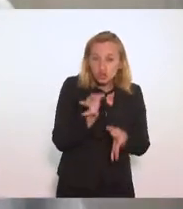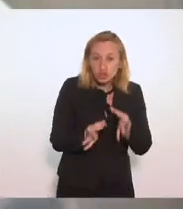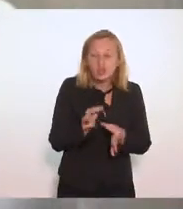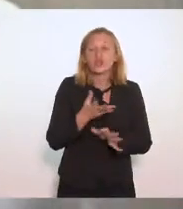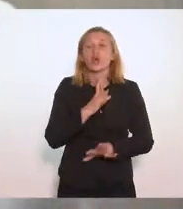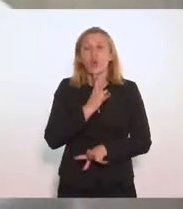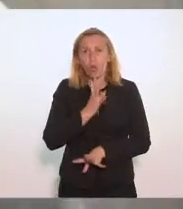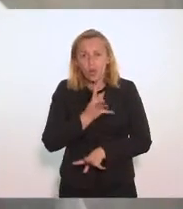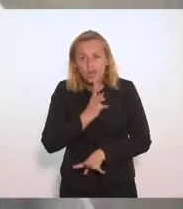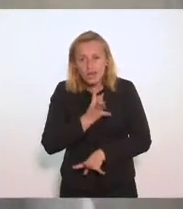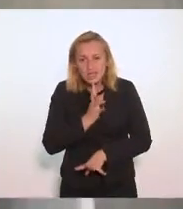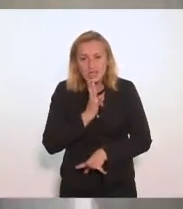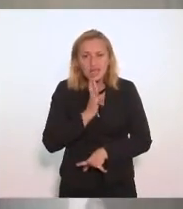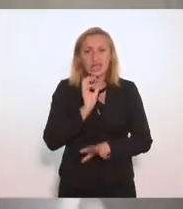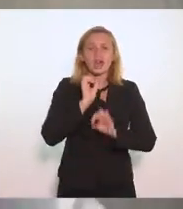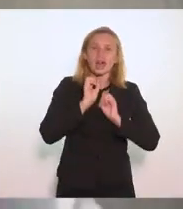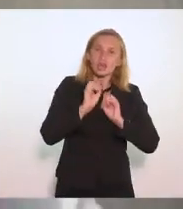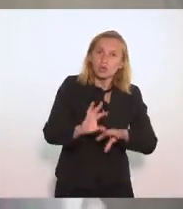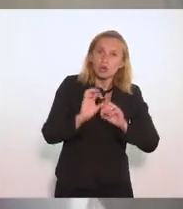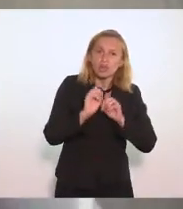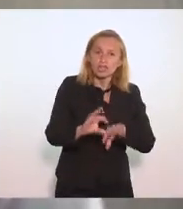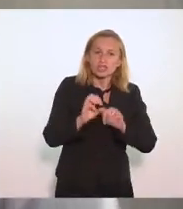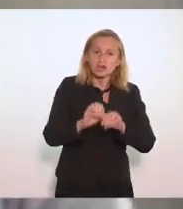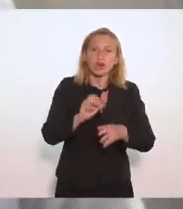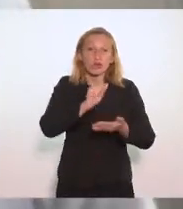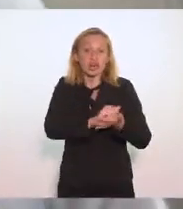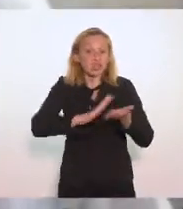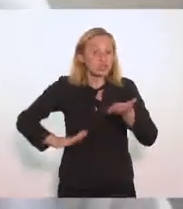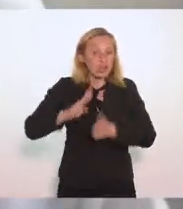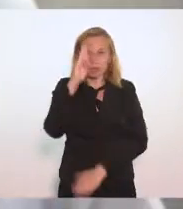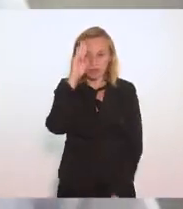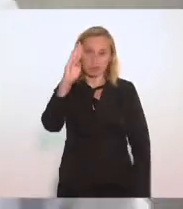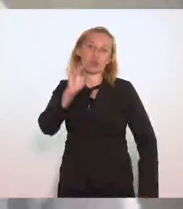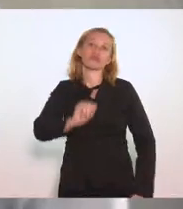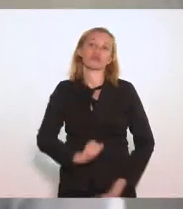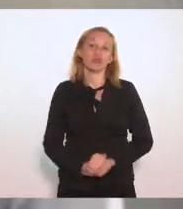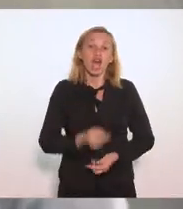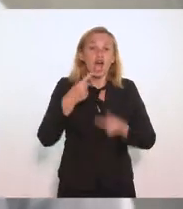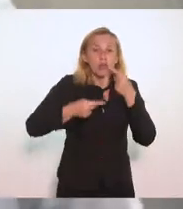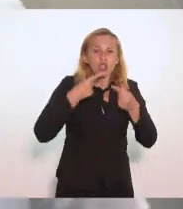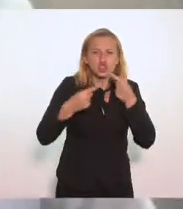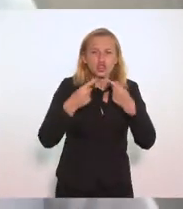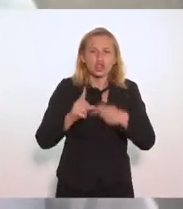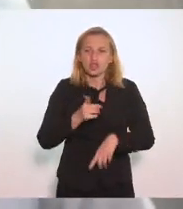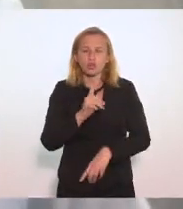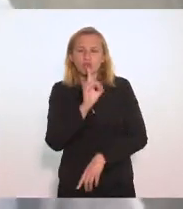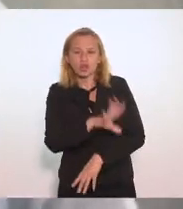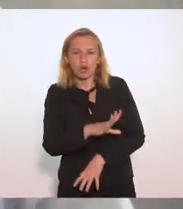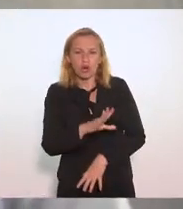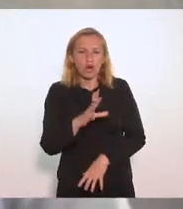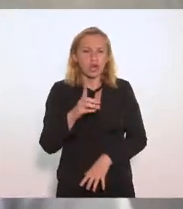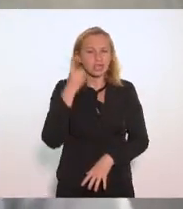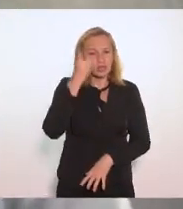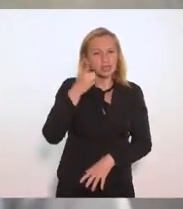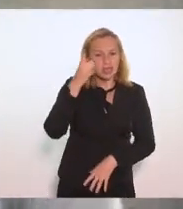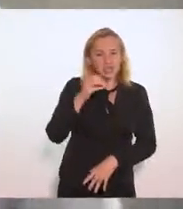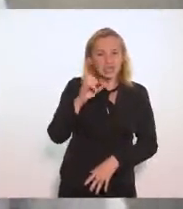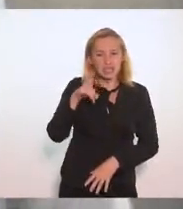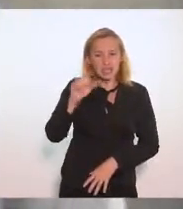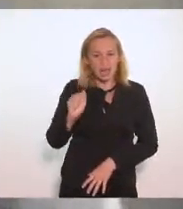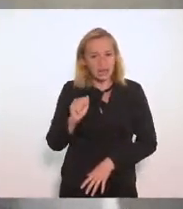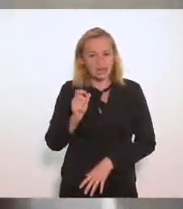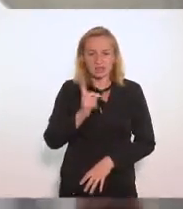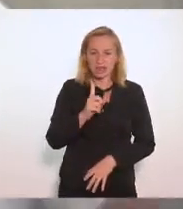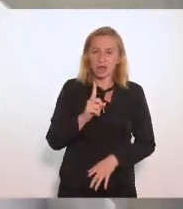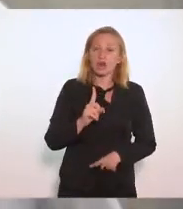reconhecer a educação como atividade essencial. É uma discussão que não é a deputada Adriana que está trazendo. Aliás, no